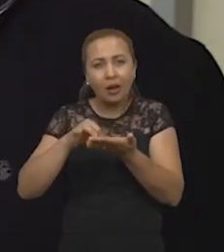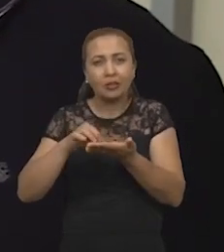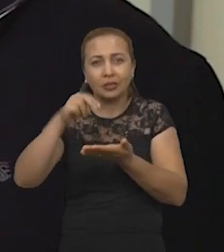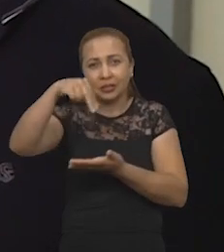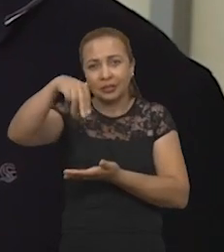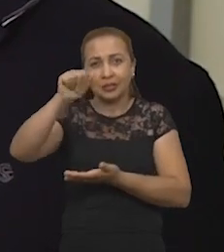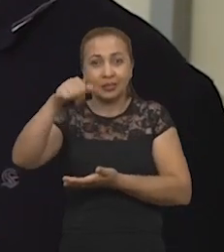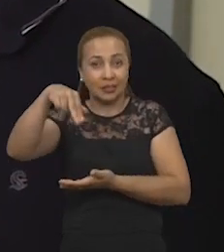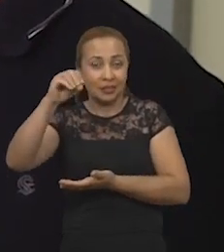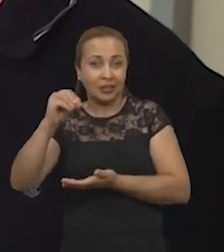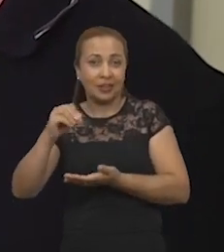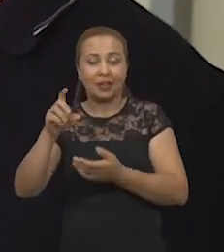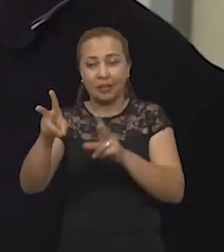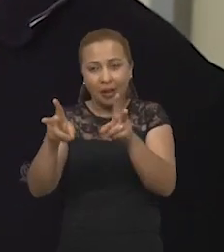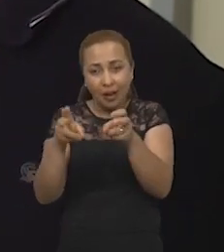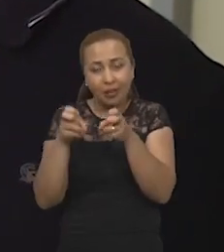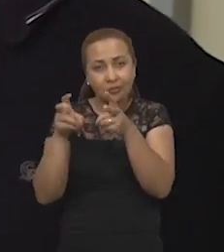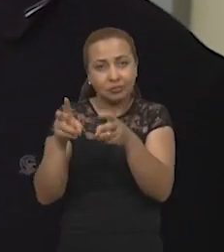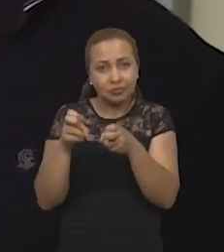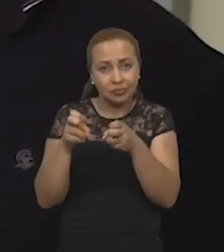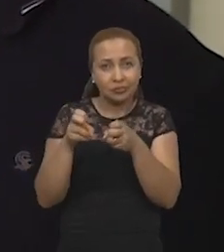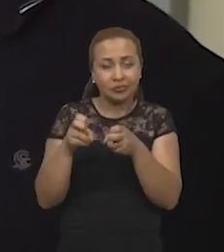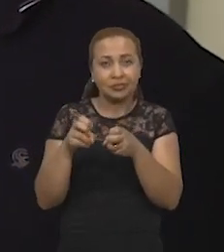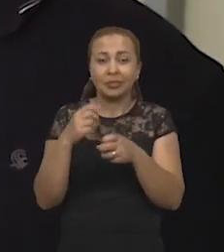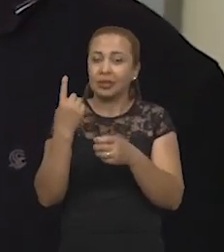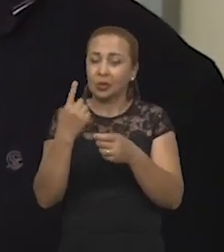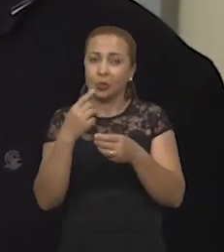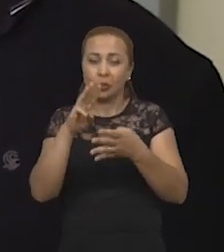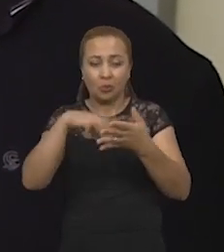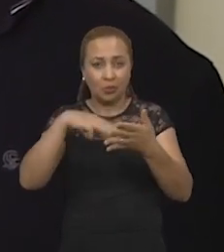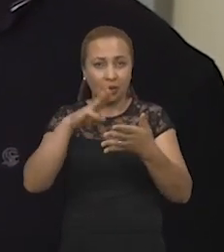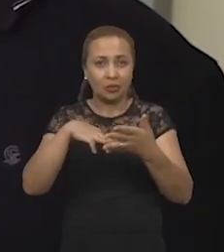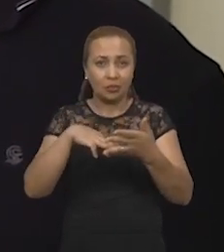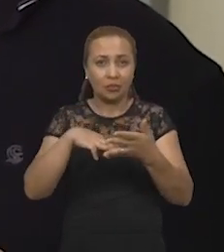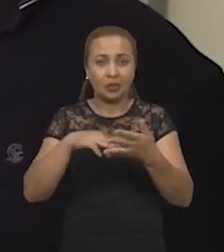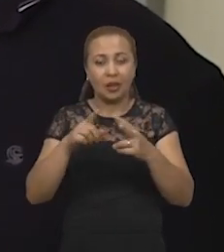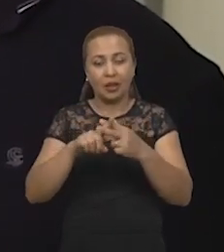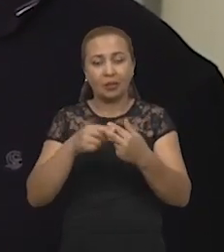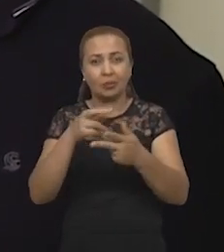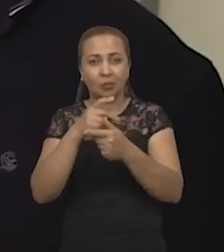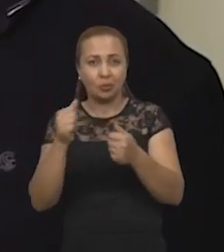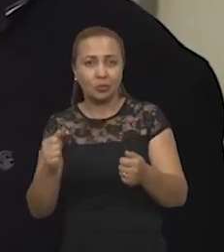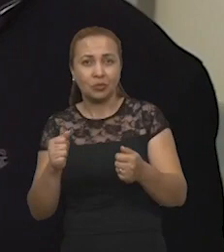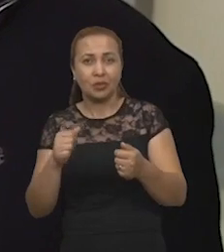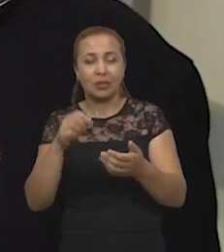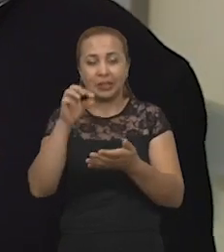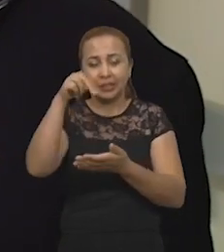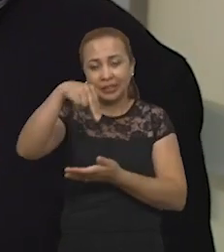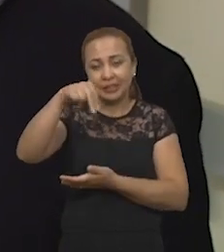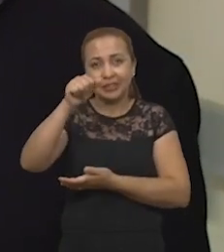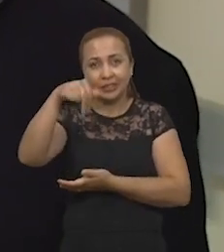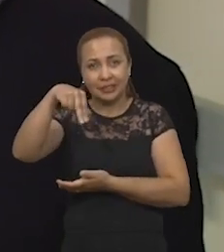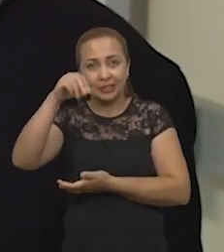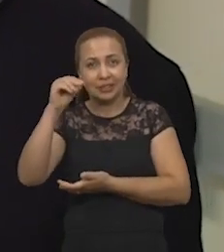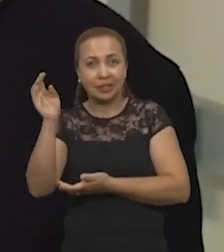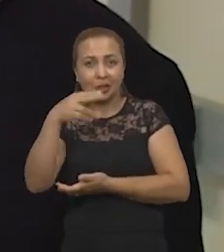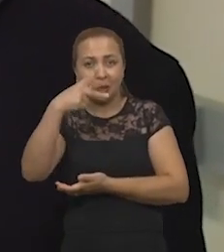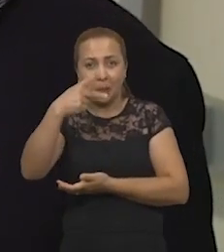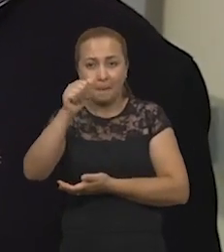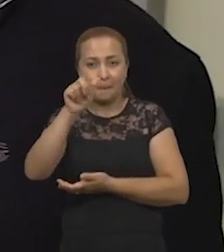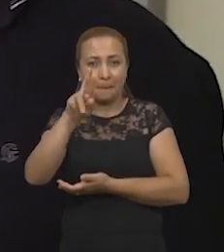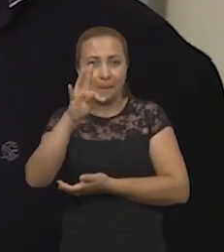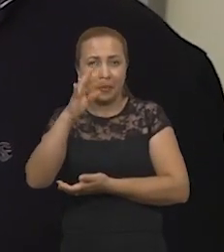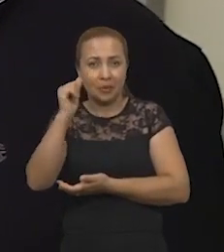nanocatalizadores, quando é aplicações catalíticas. E um desses métodos é a produção de nanopartículas a partir da